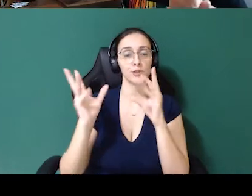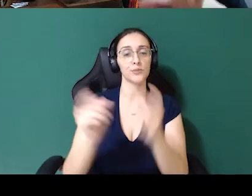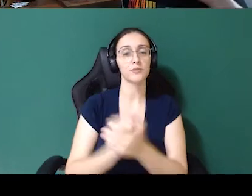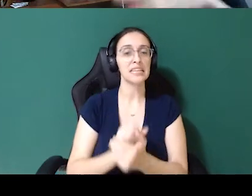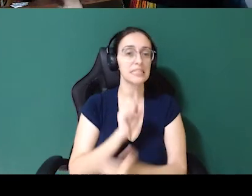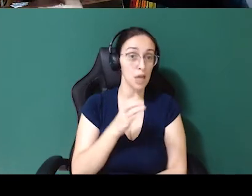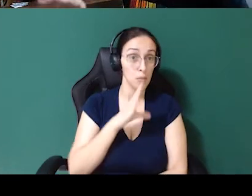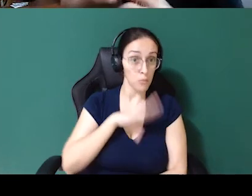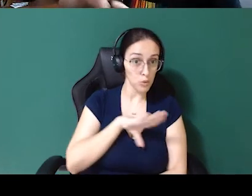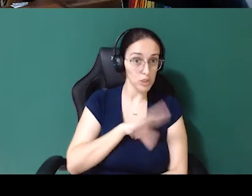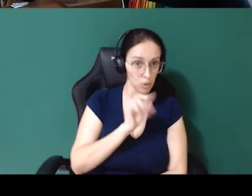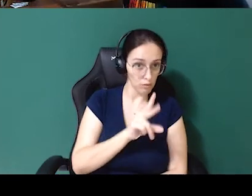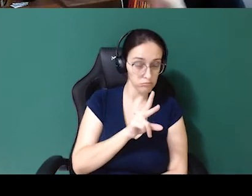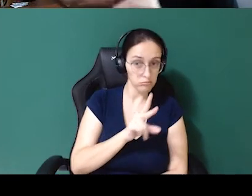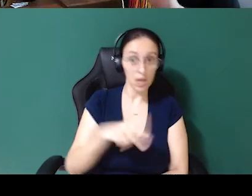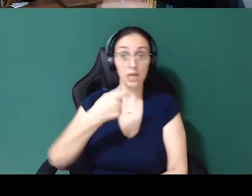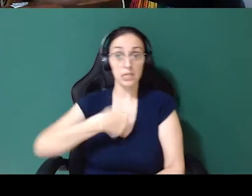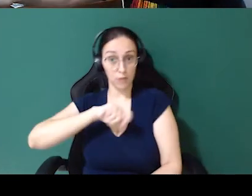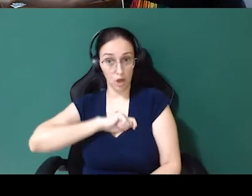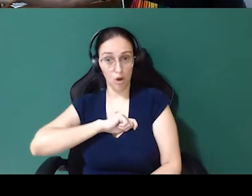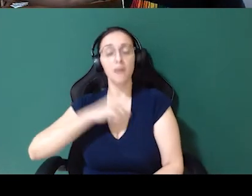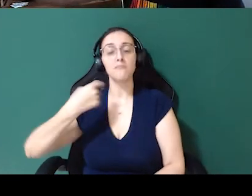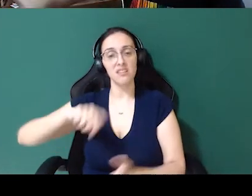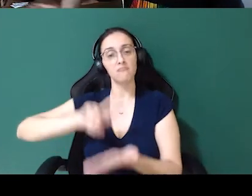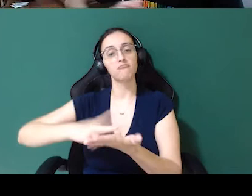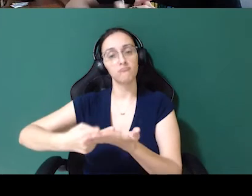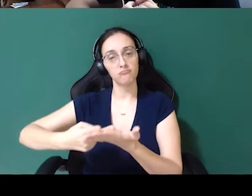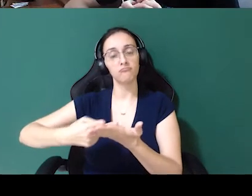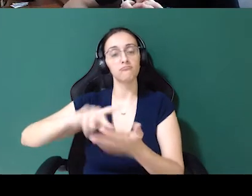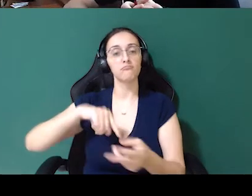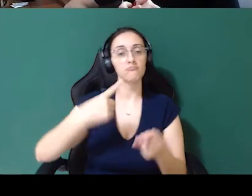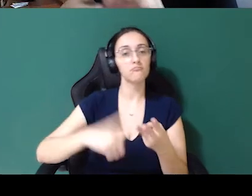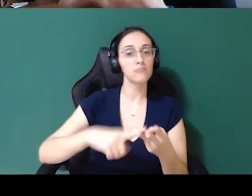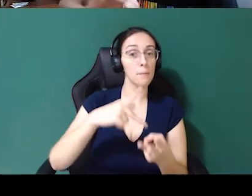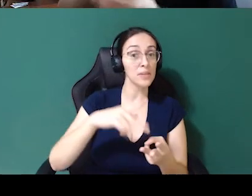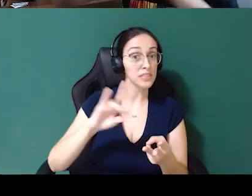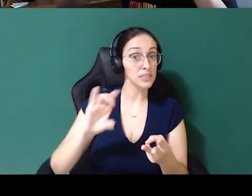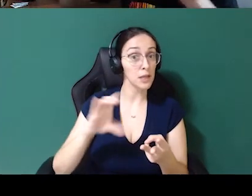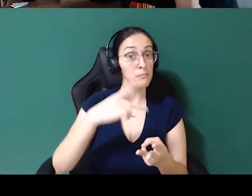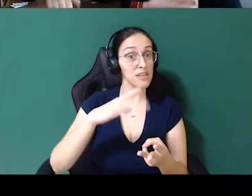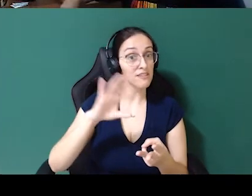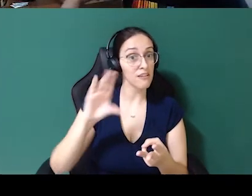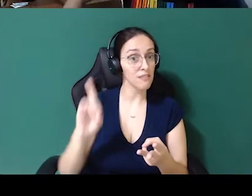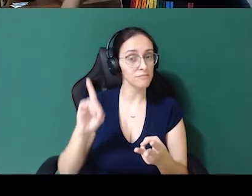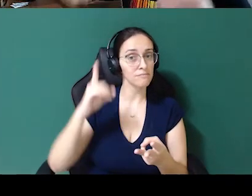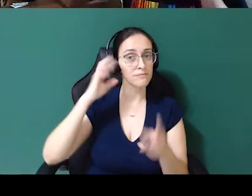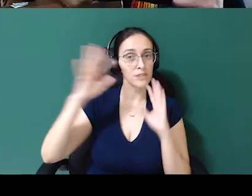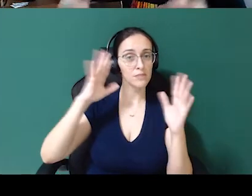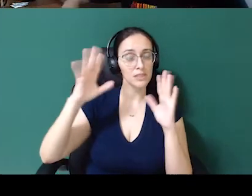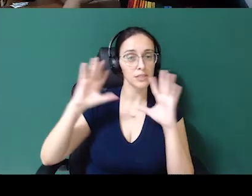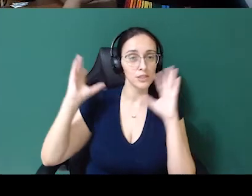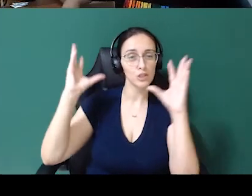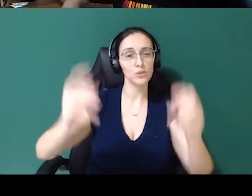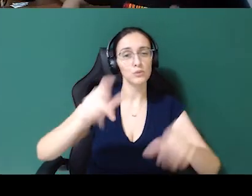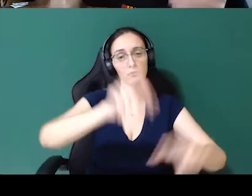fala português, tudo bem ser português. Se tem uma pessoa que fala espanhol, precisa ter em espanhol. Se tem uma pessoa PCD, então tudo precisa ser pensado para todas as